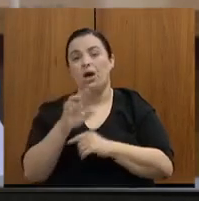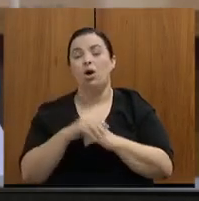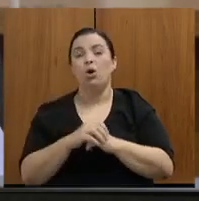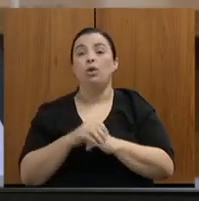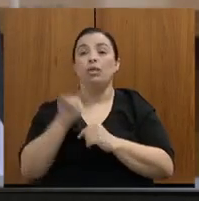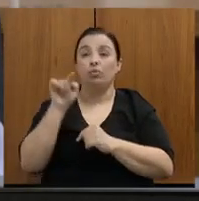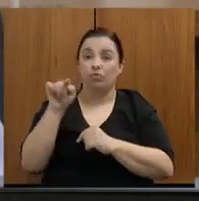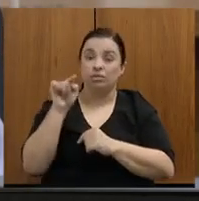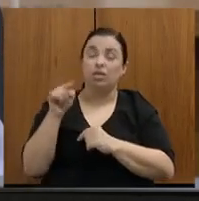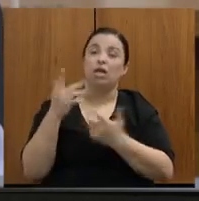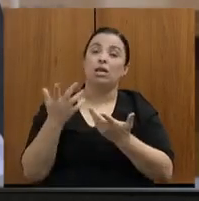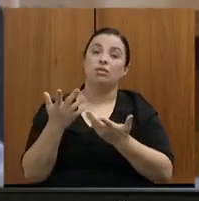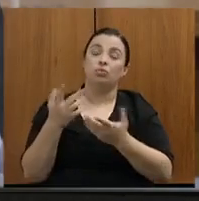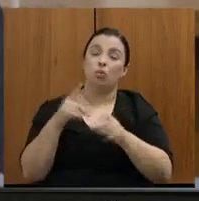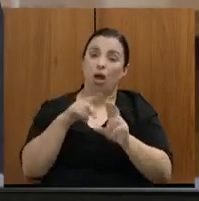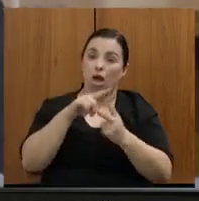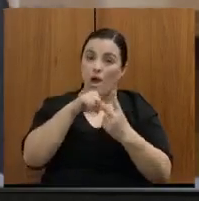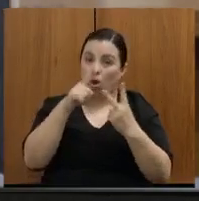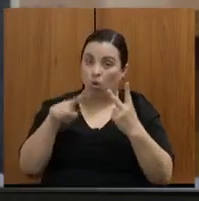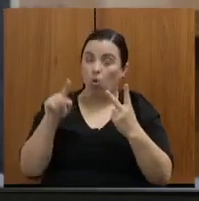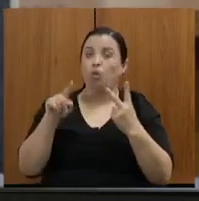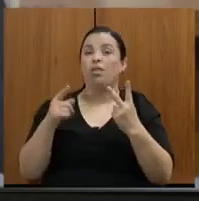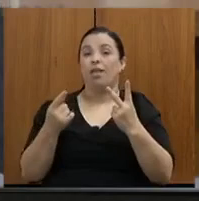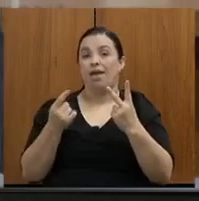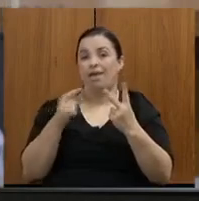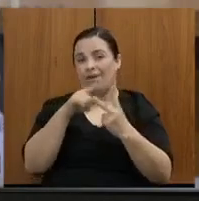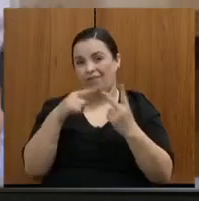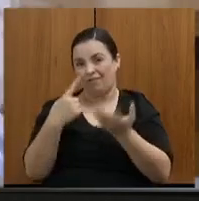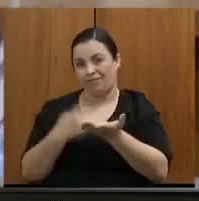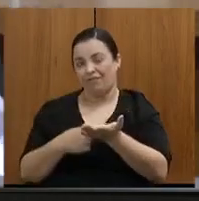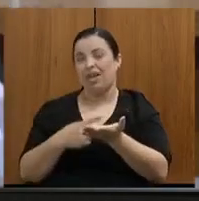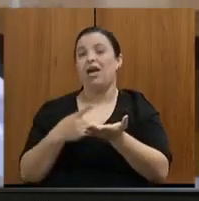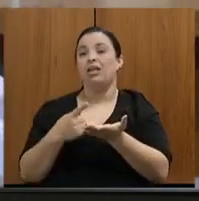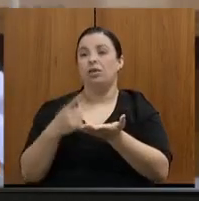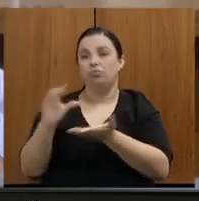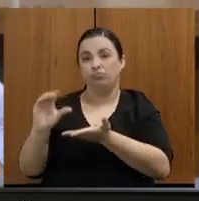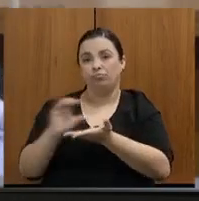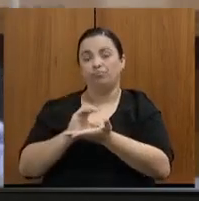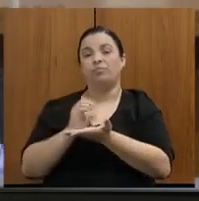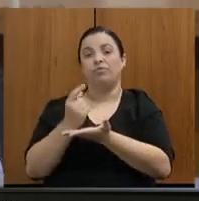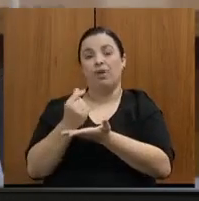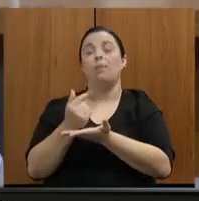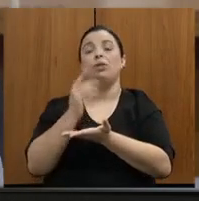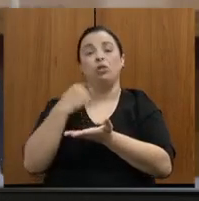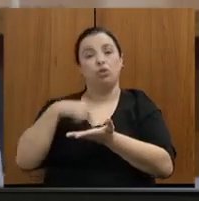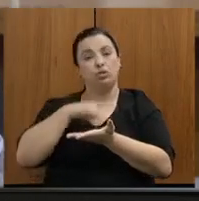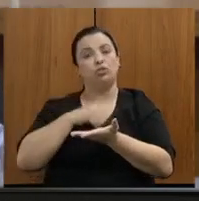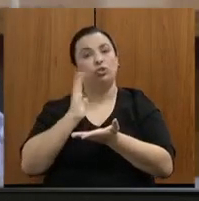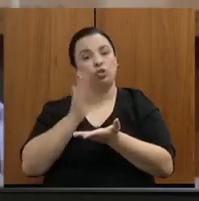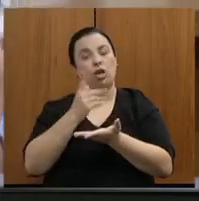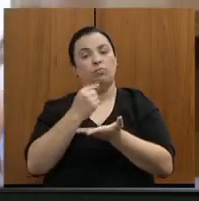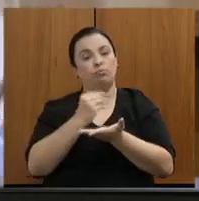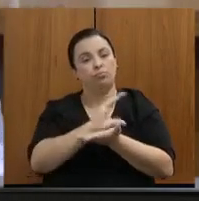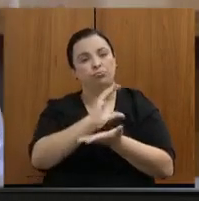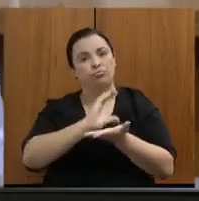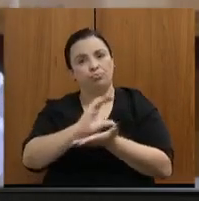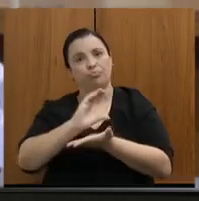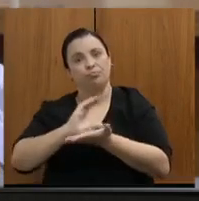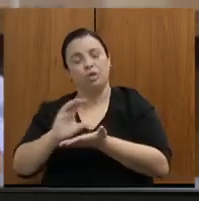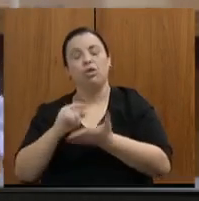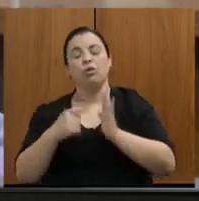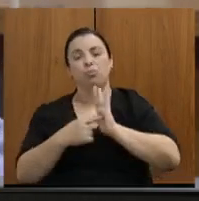senhores no Acordo da Vale, está sendo gasto, e nós estamos trazendo aqui, prestação de contas. vamos seguir,